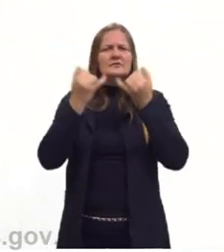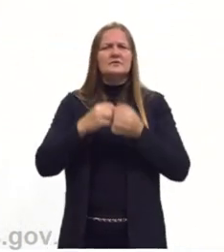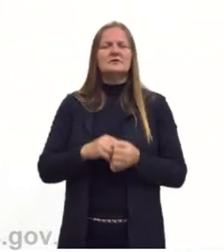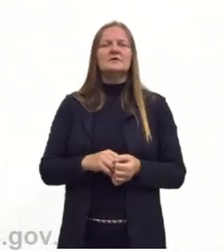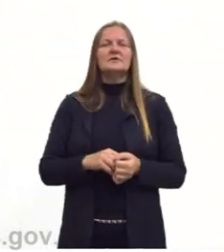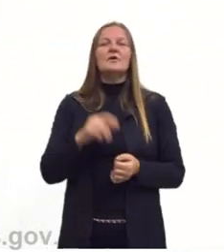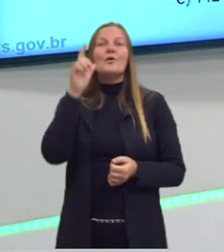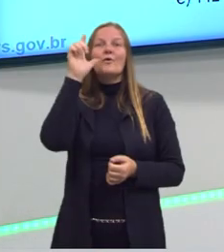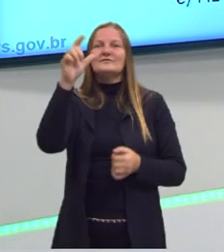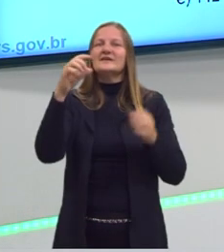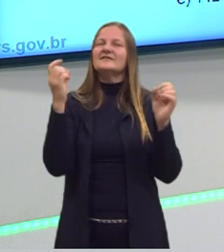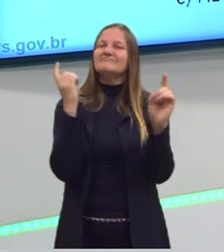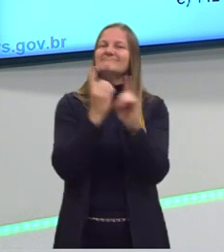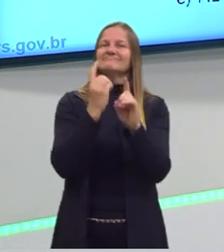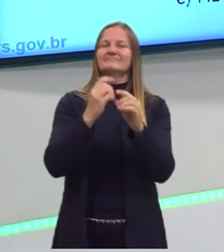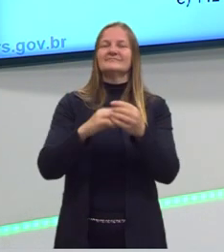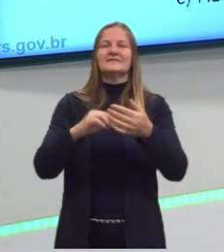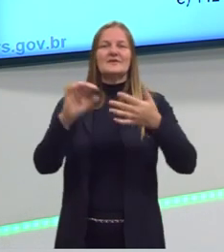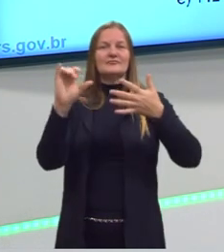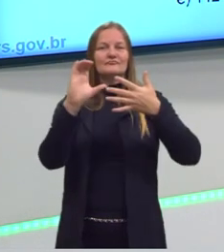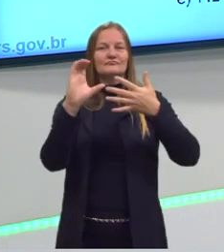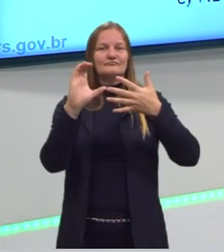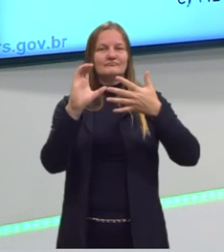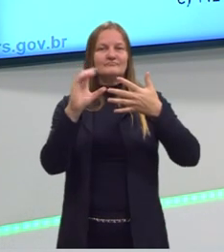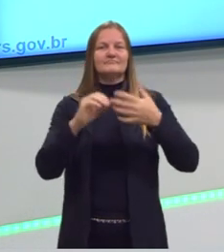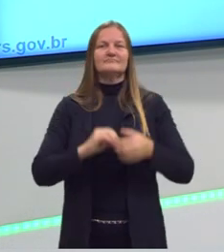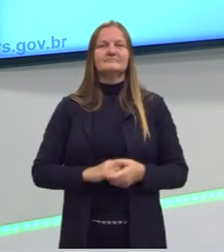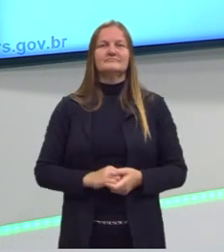chegar no resultado da questão.